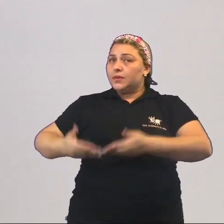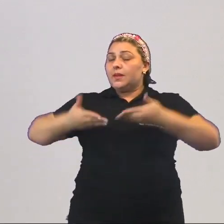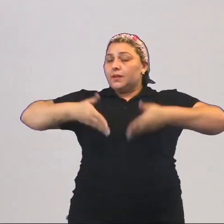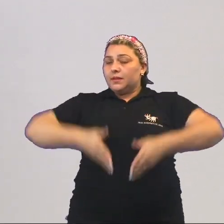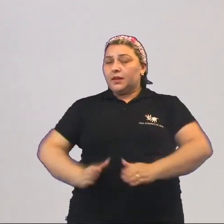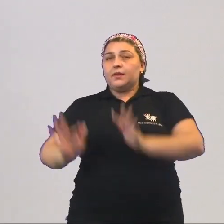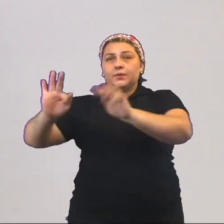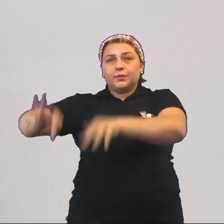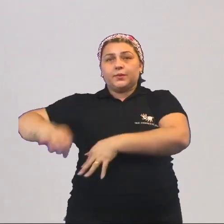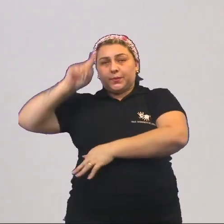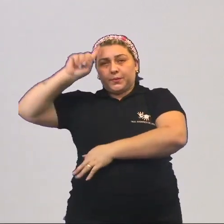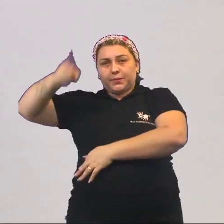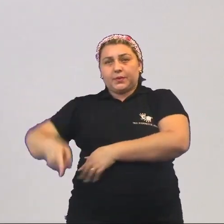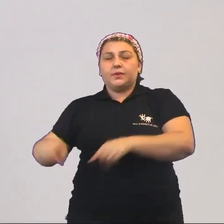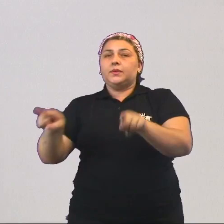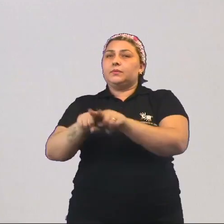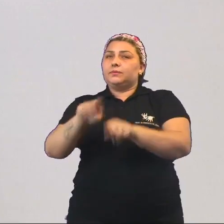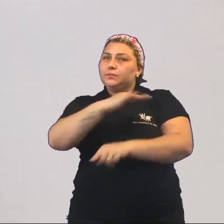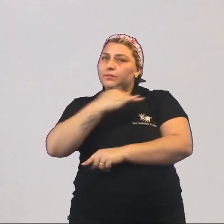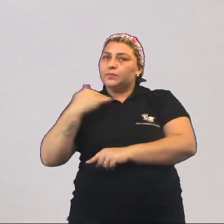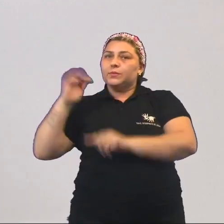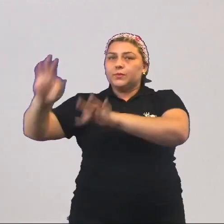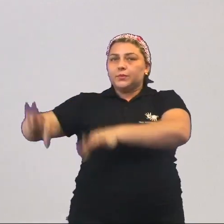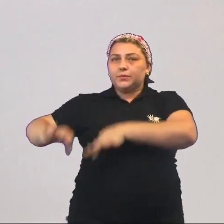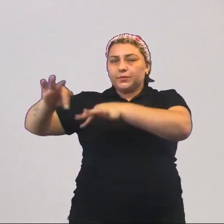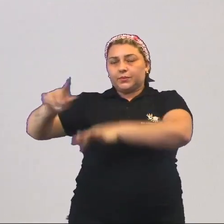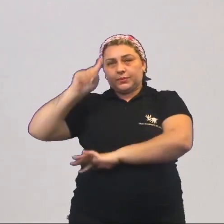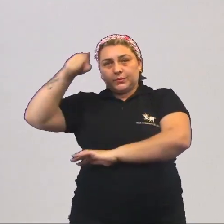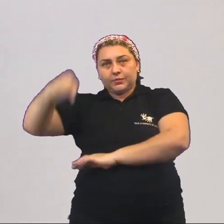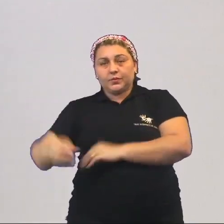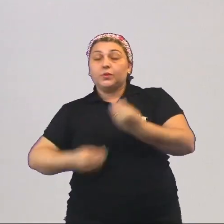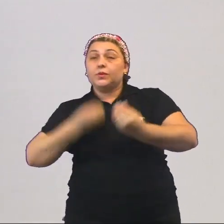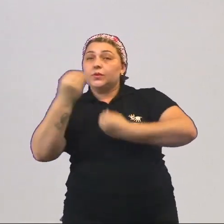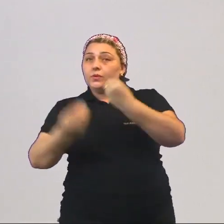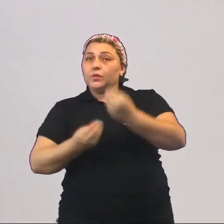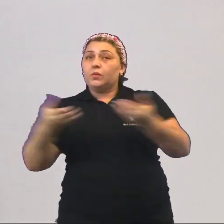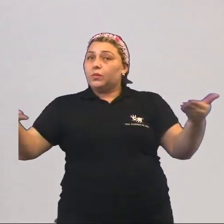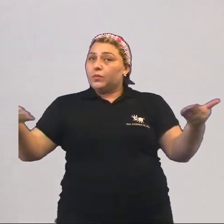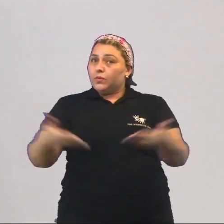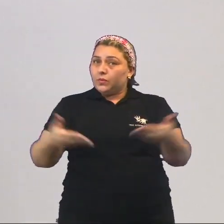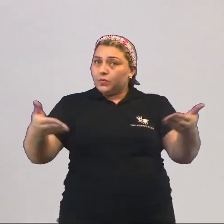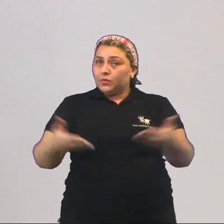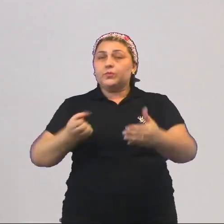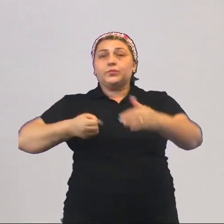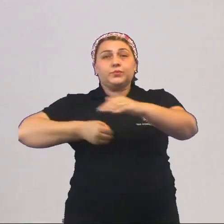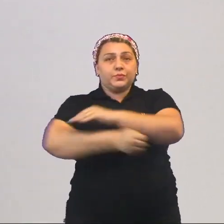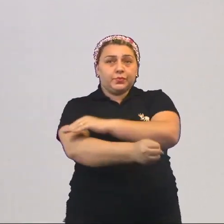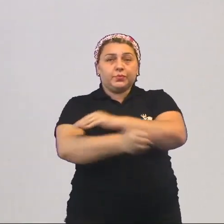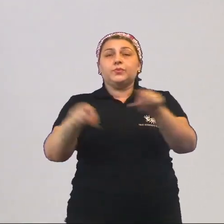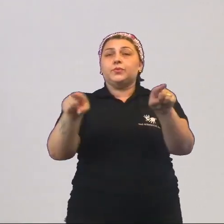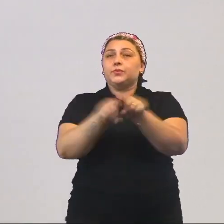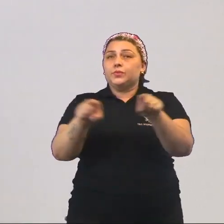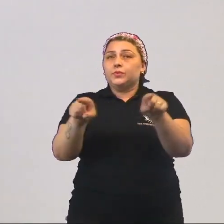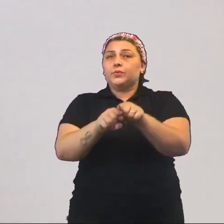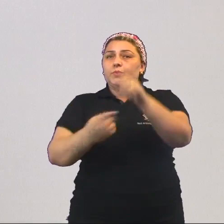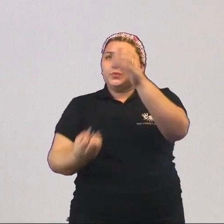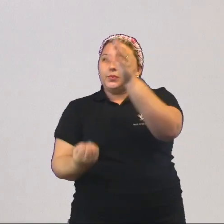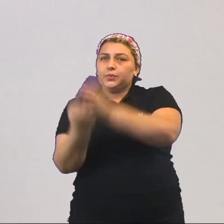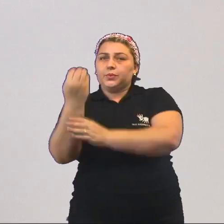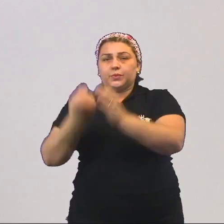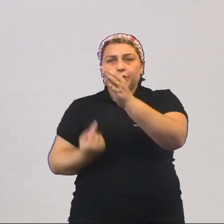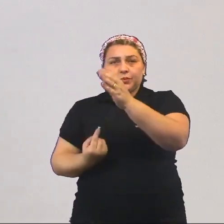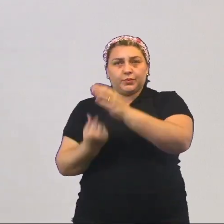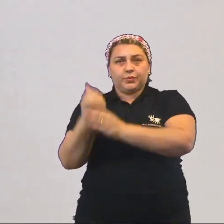senhor feudal, morria senhor feudal. Como, na atualidade, nós estamos inseridos em um modo de produção